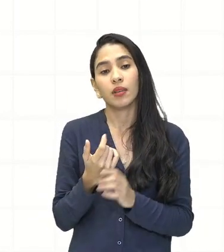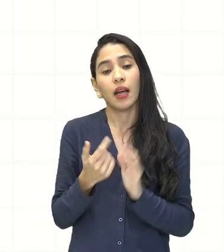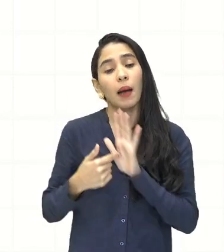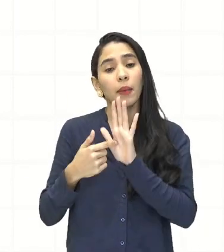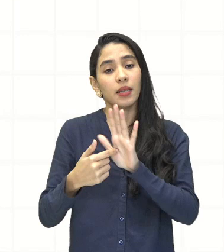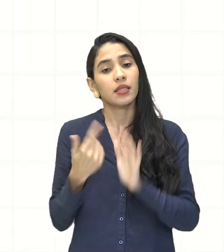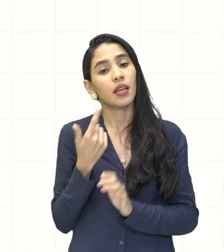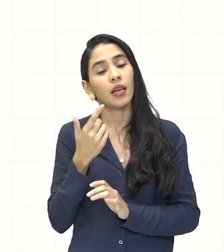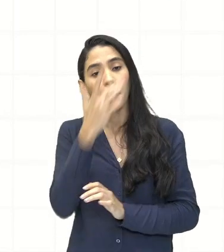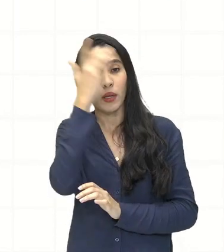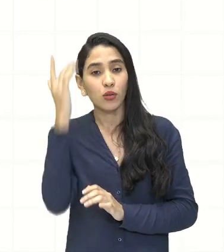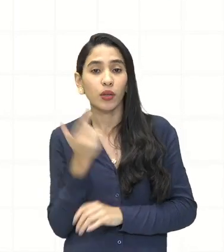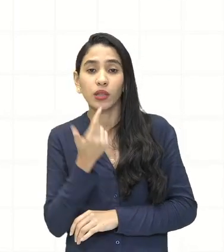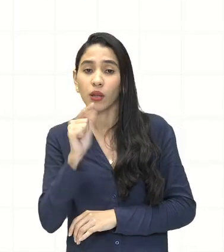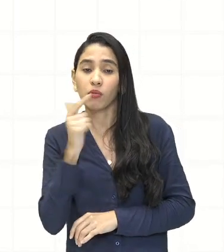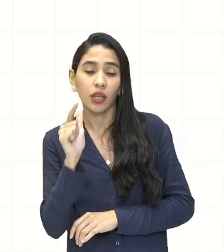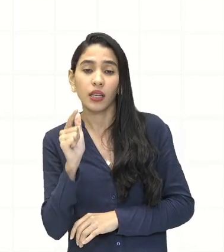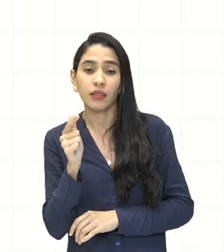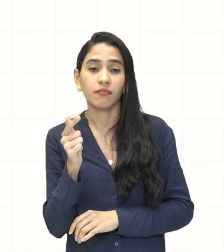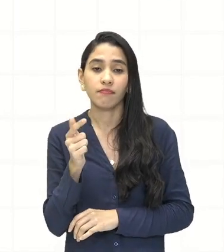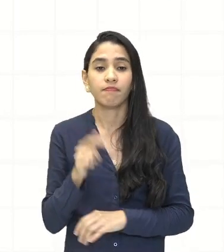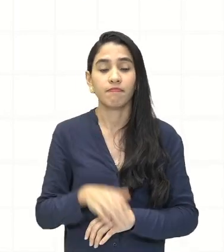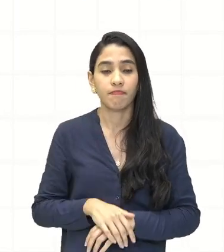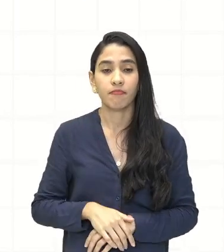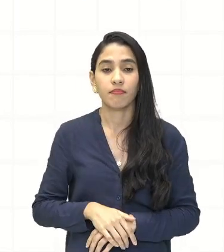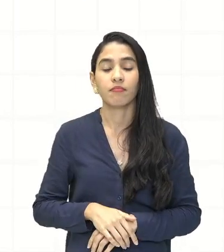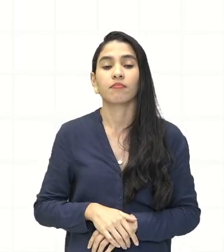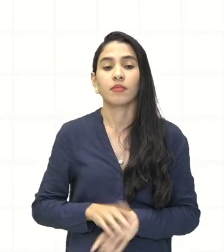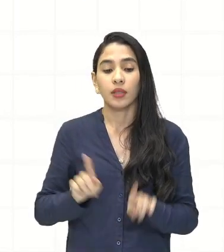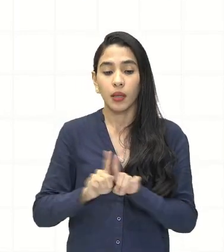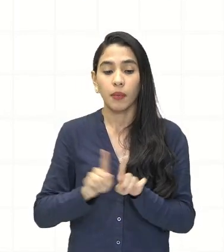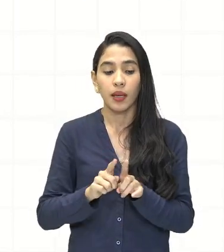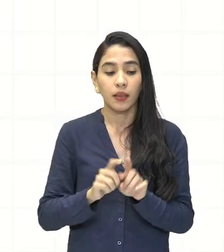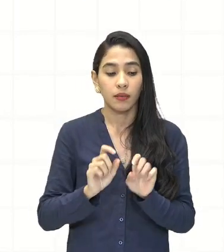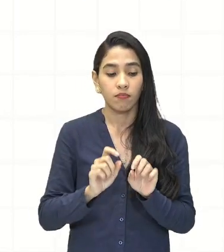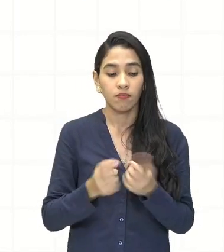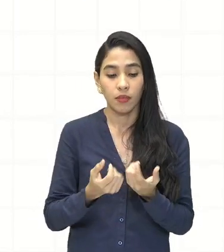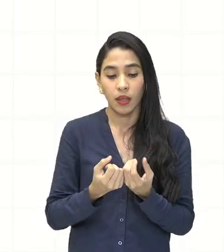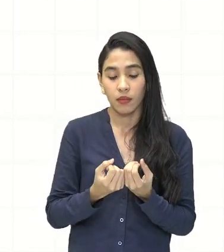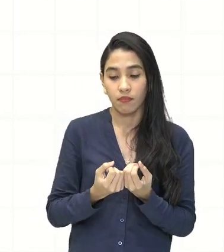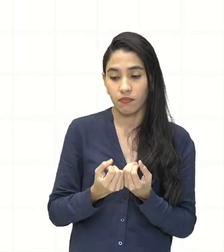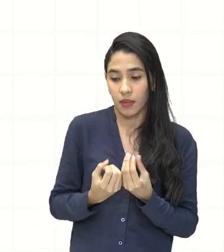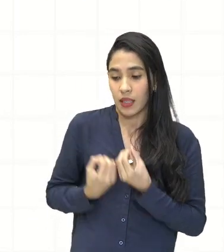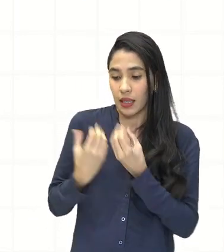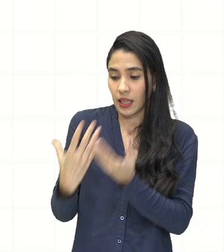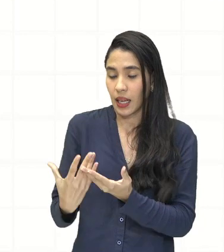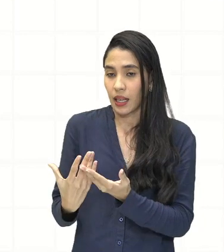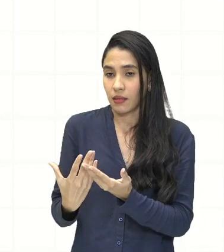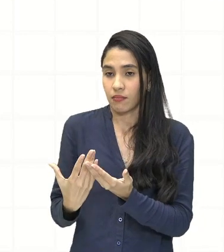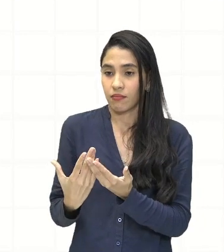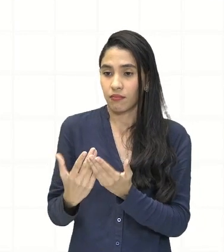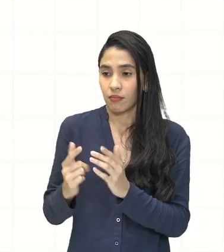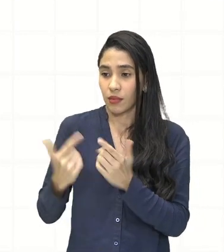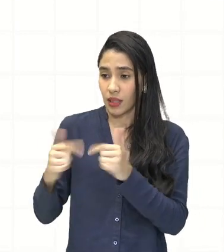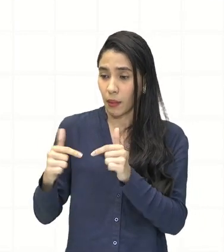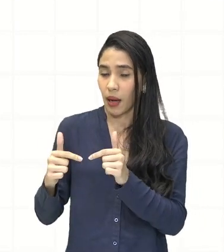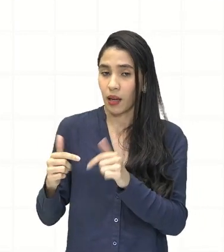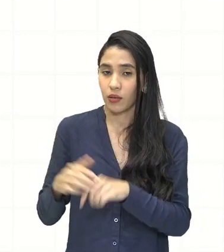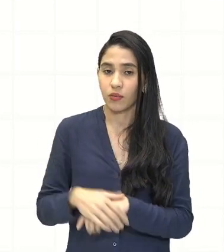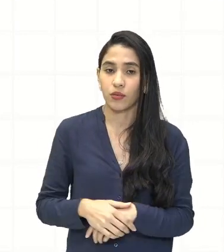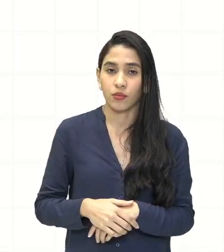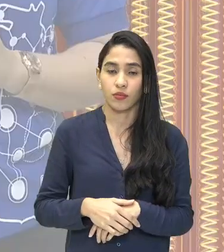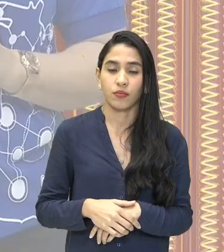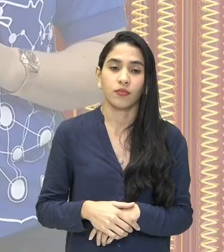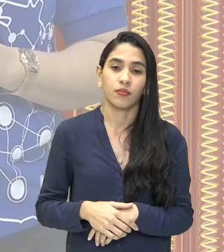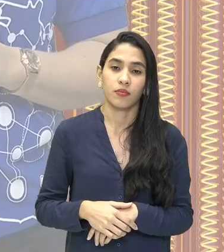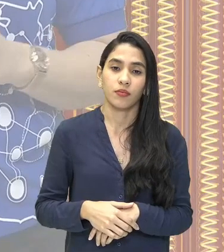que para a sua sobrevivência vai acabar ali vendendo a sua força de trabalho, se tornando o proletário. Então observem